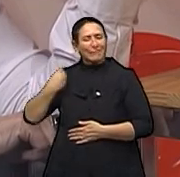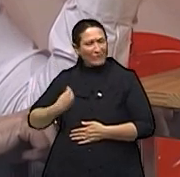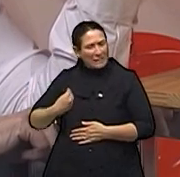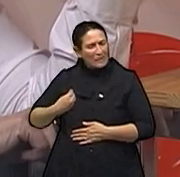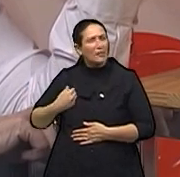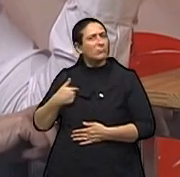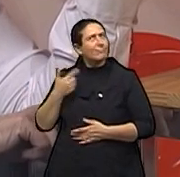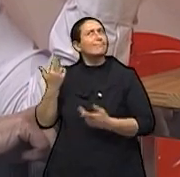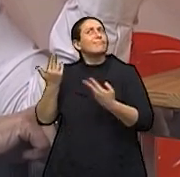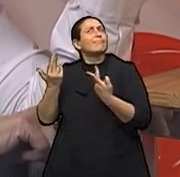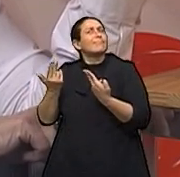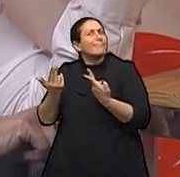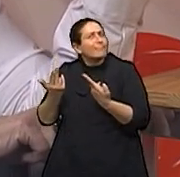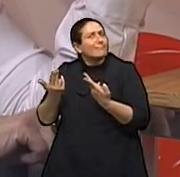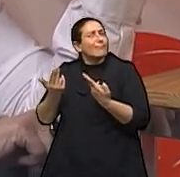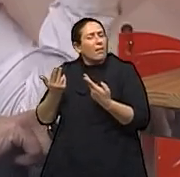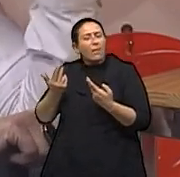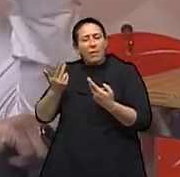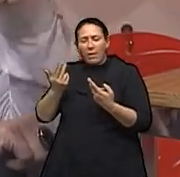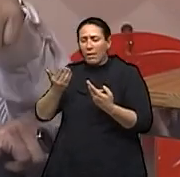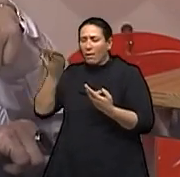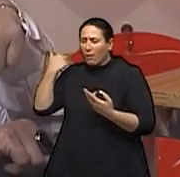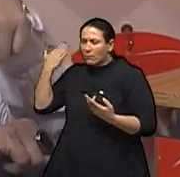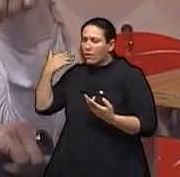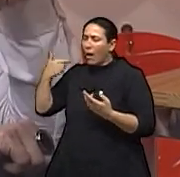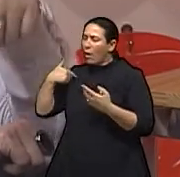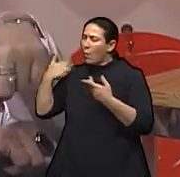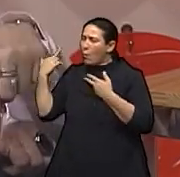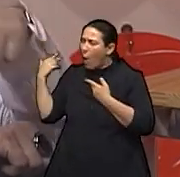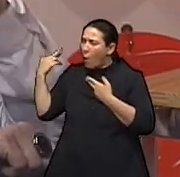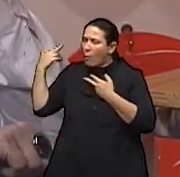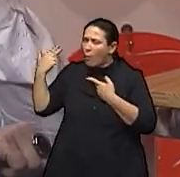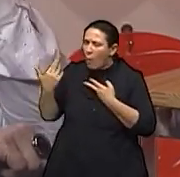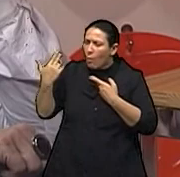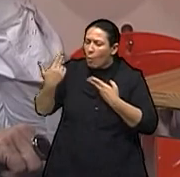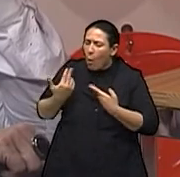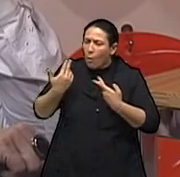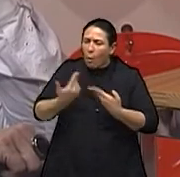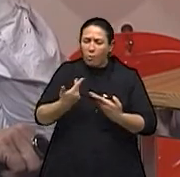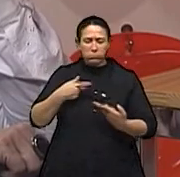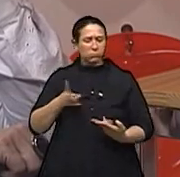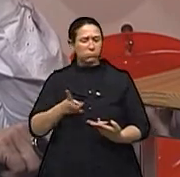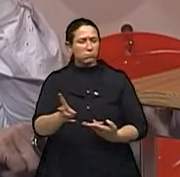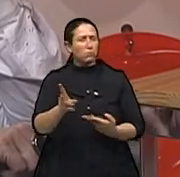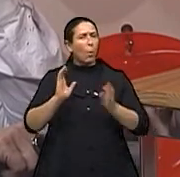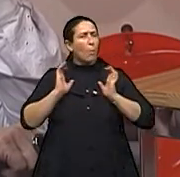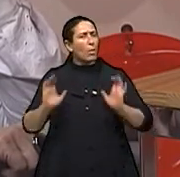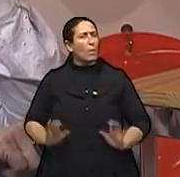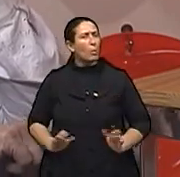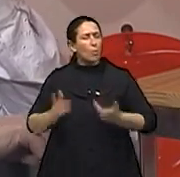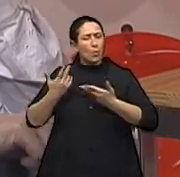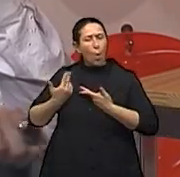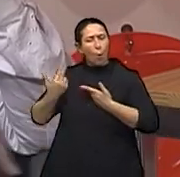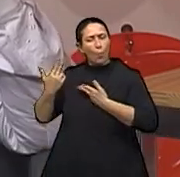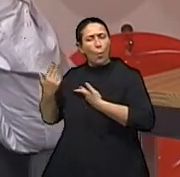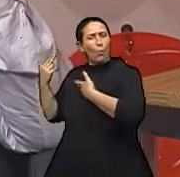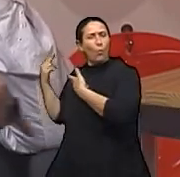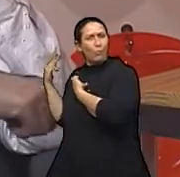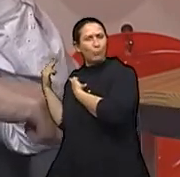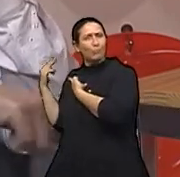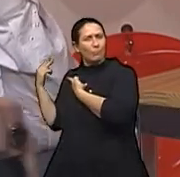anteriores, que foram mostradas, e que ela continua apresentando nessa vida atual. E que